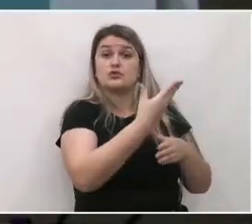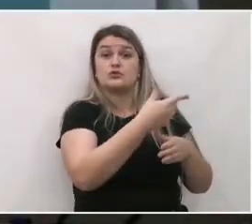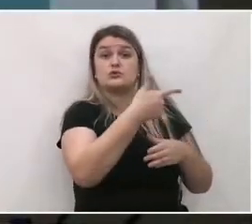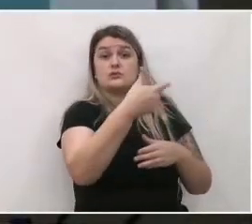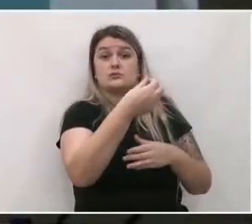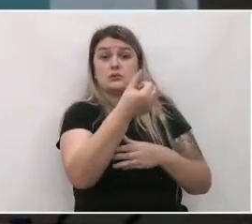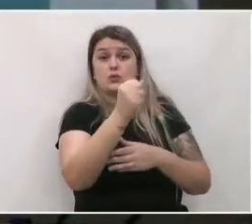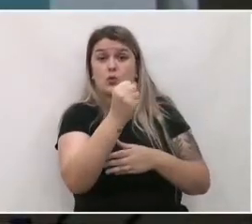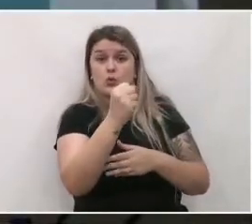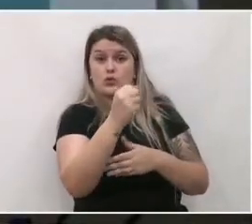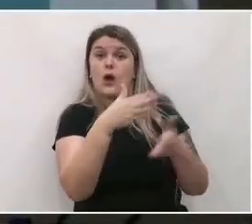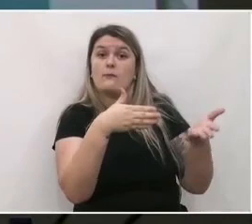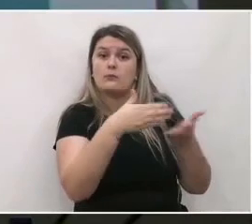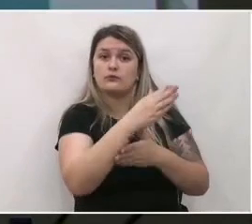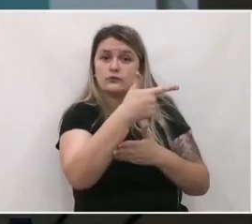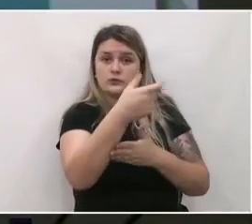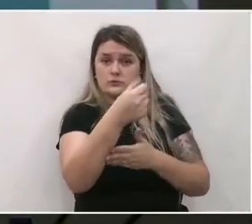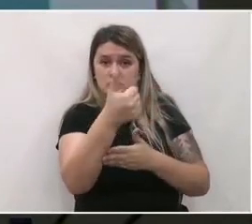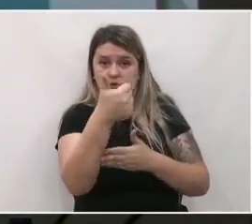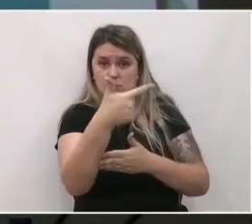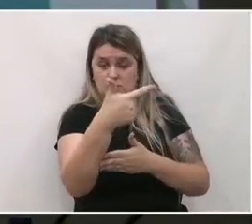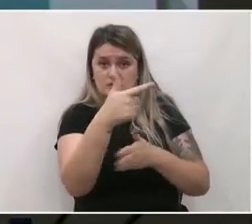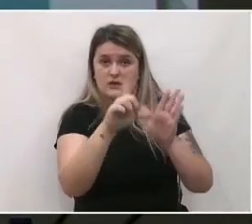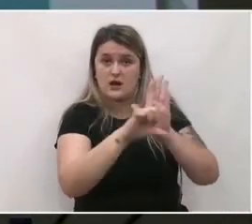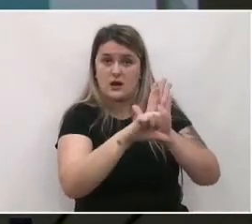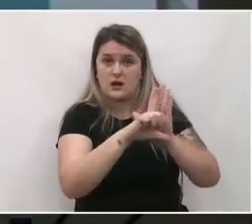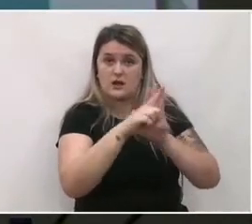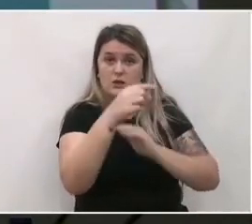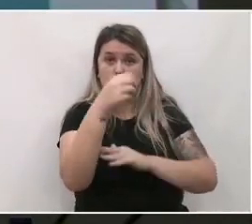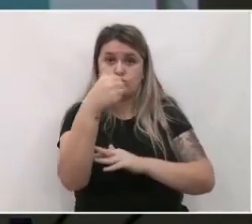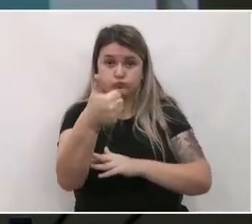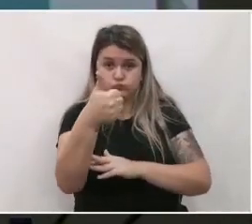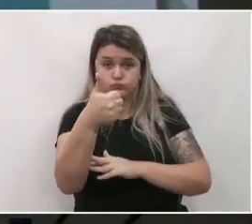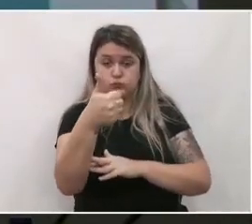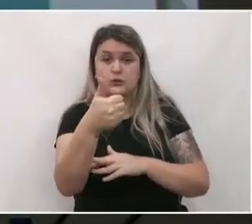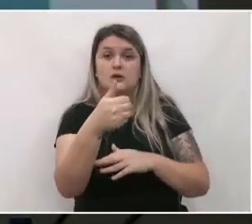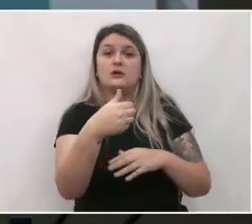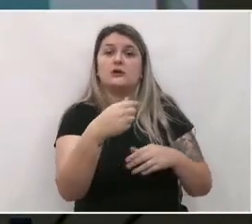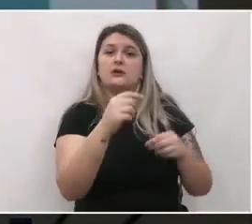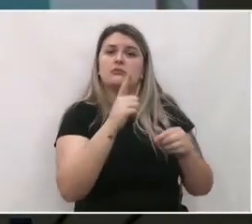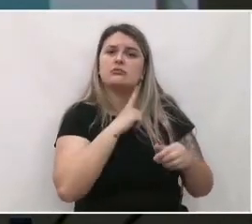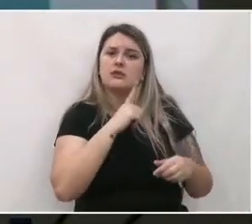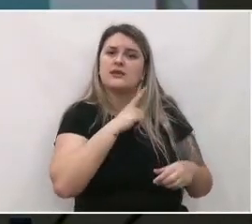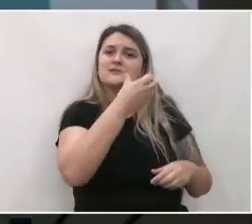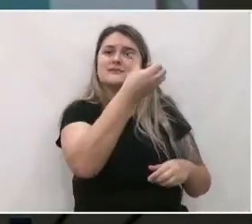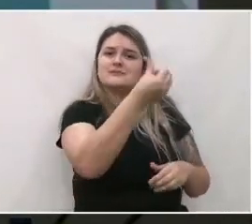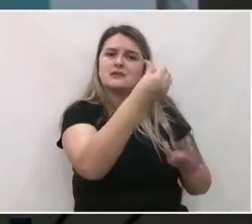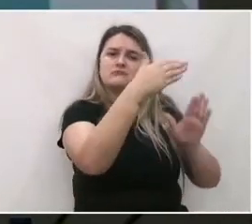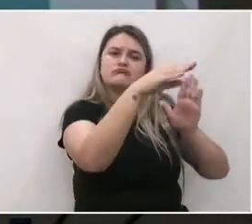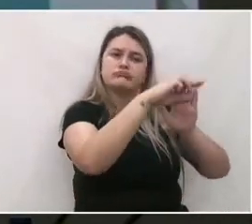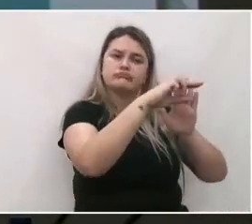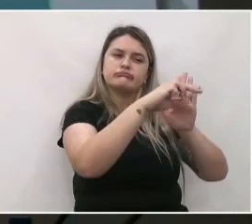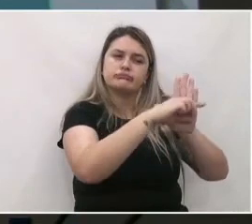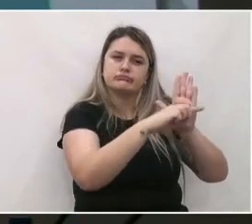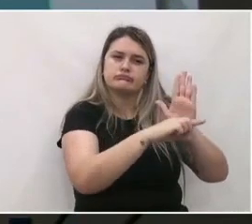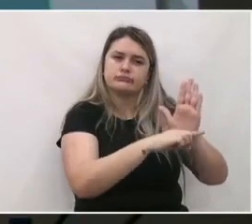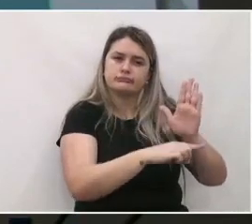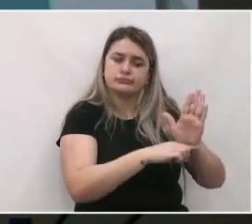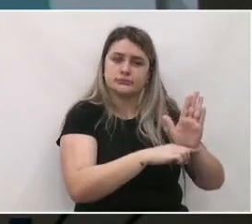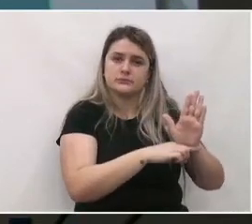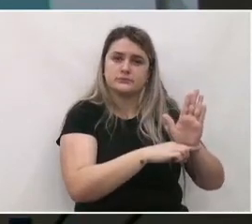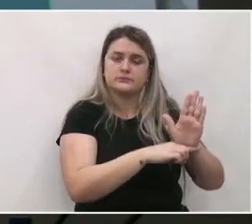2012 através da Lei Complementar nº 1. E ele foi composto por seis eixos. No caso, quando eu comentei das